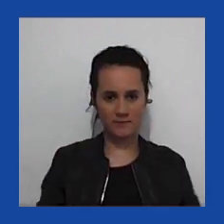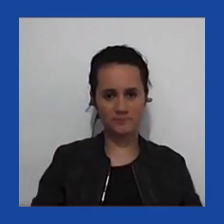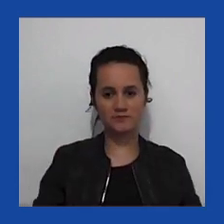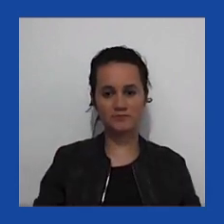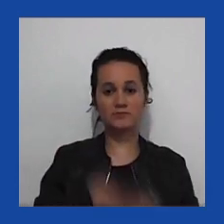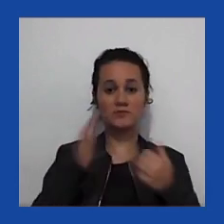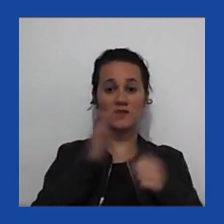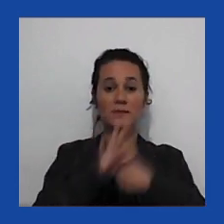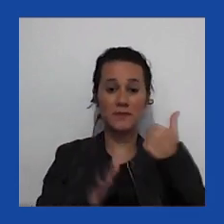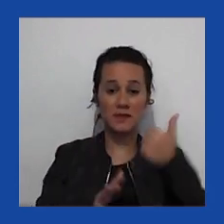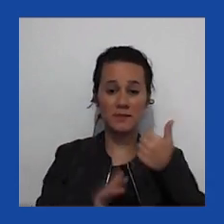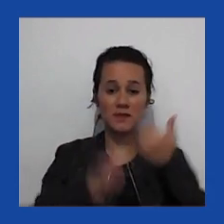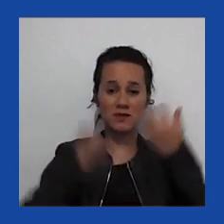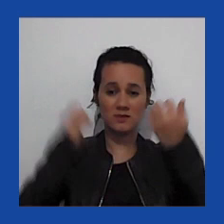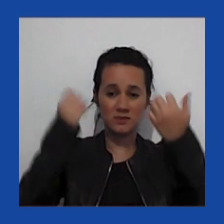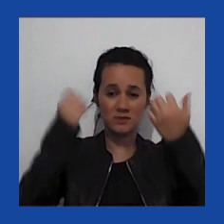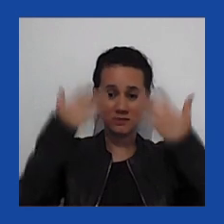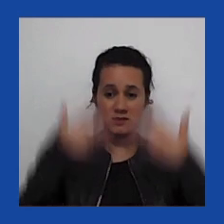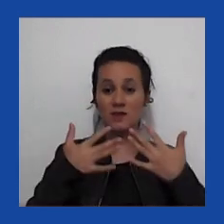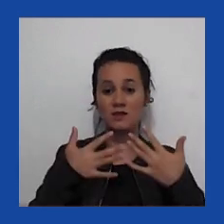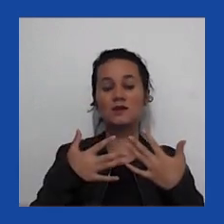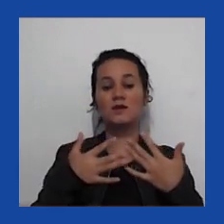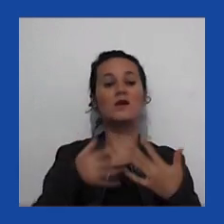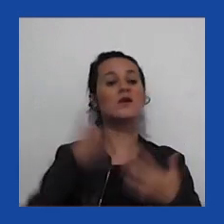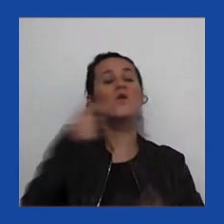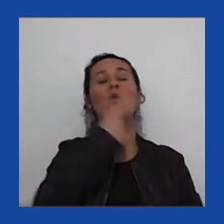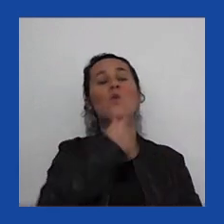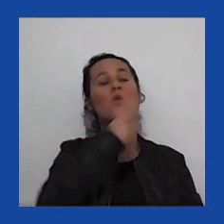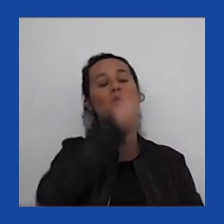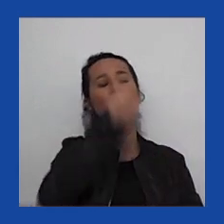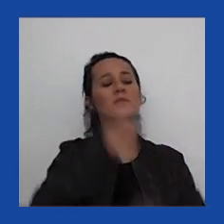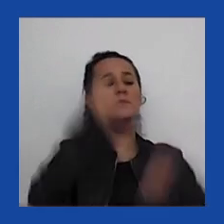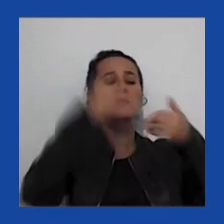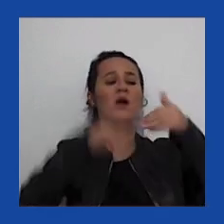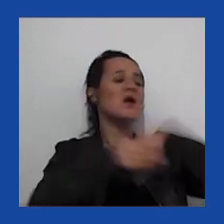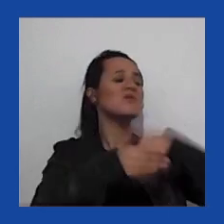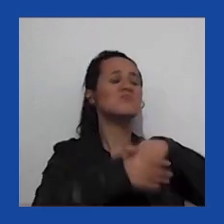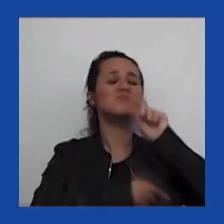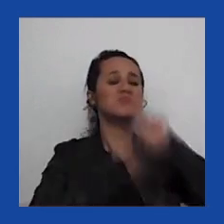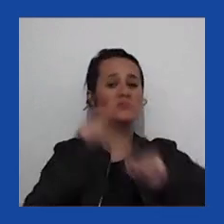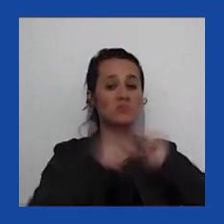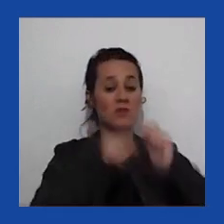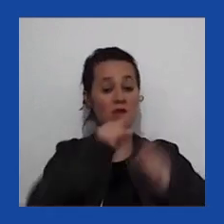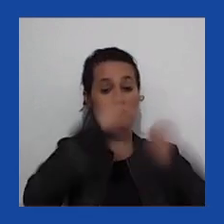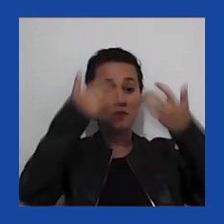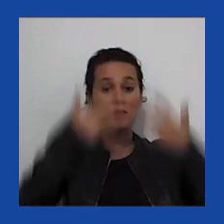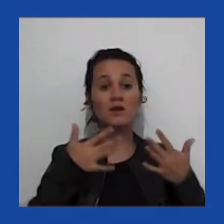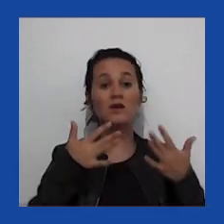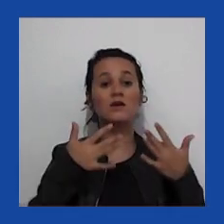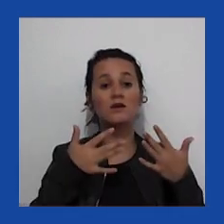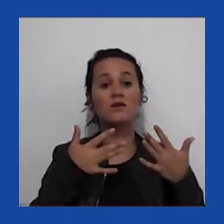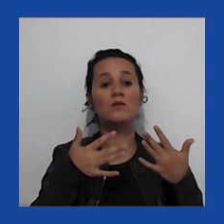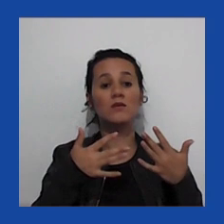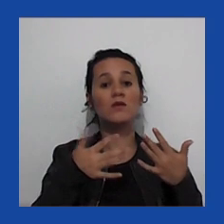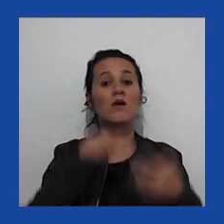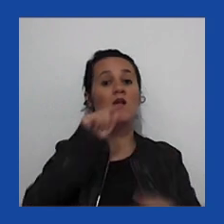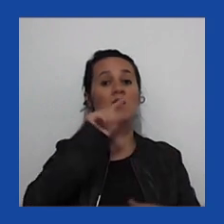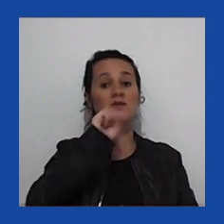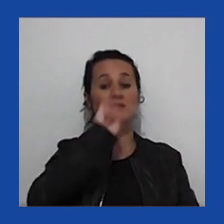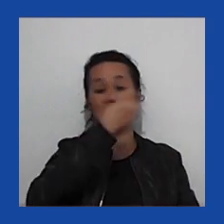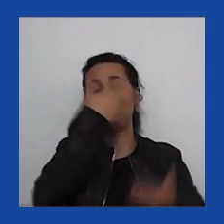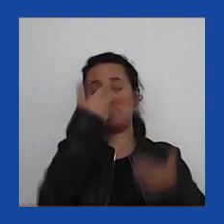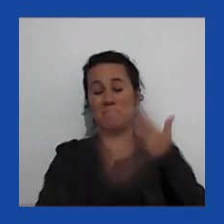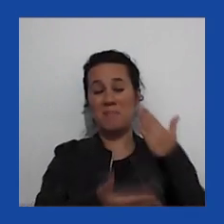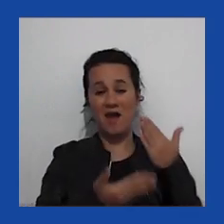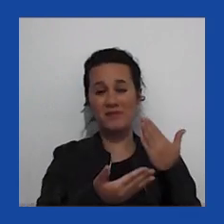Primeiro, sobre a eleição. O que ele, o que Trump está dizendo sobre a eleição? Ele está dizendo se ele perde a eleição